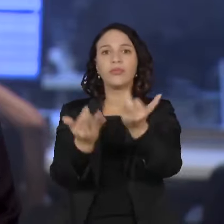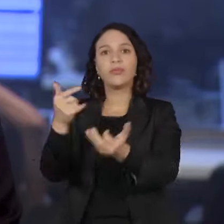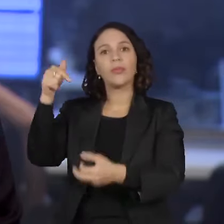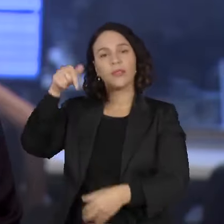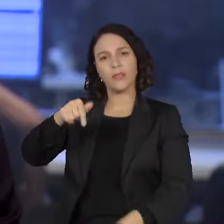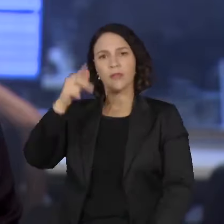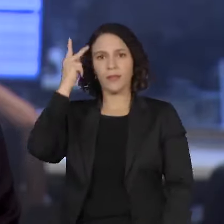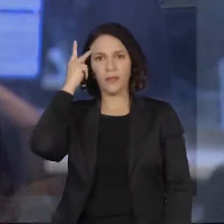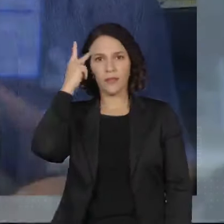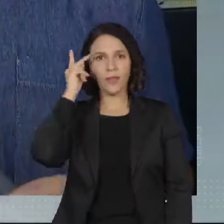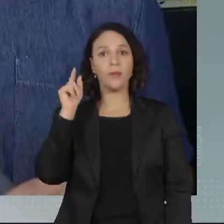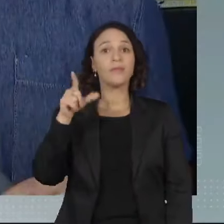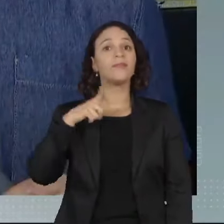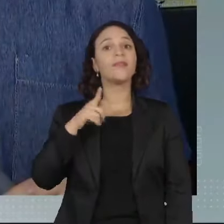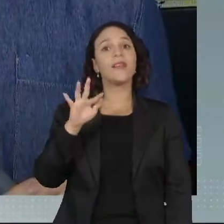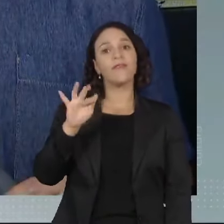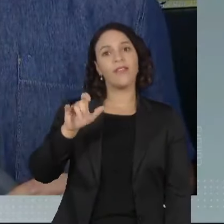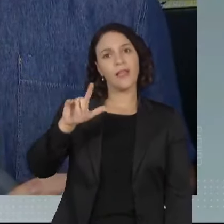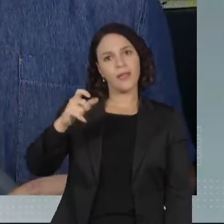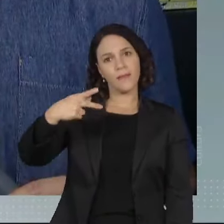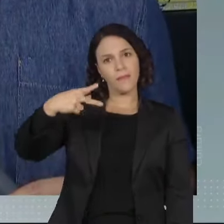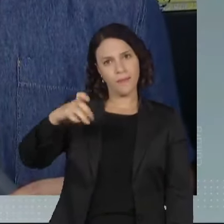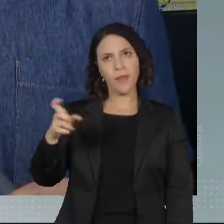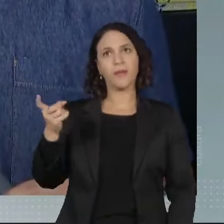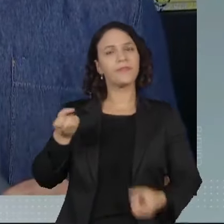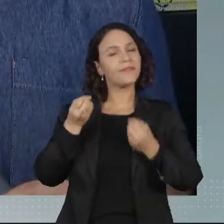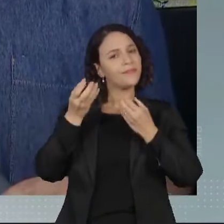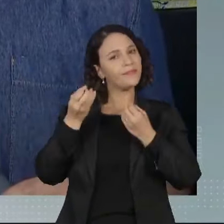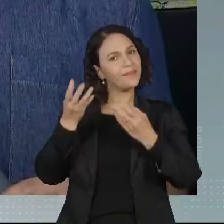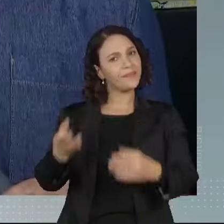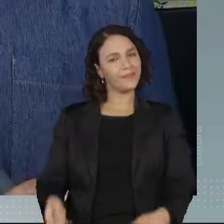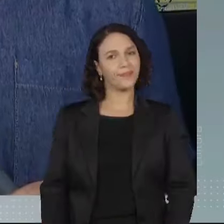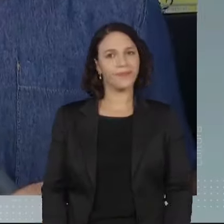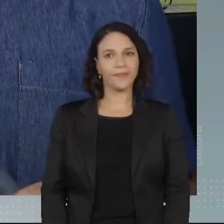Estado. O repórter Felipe Neves tem mais informações para a gente. Boa tarde, Felipe.